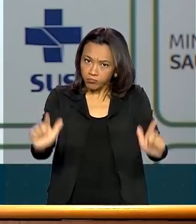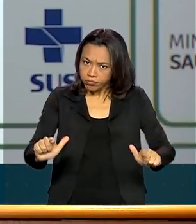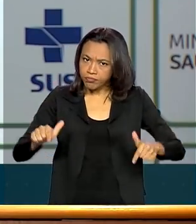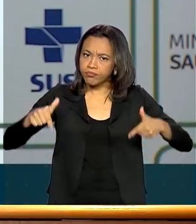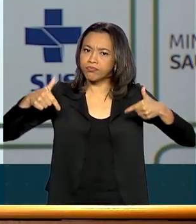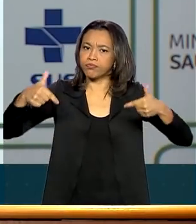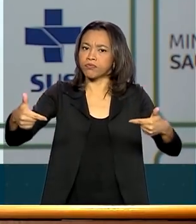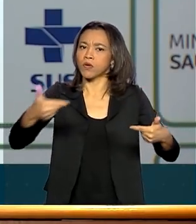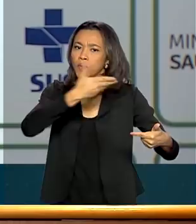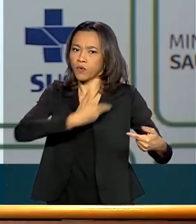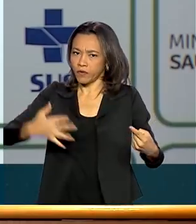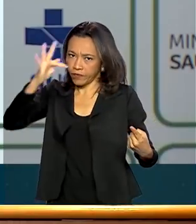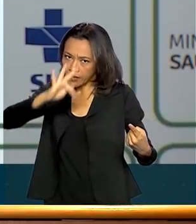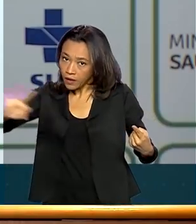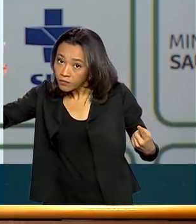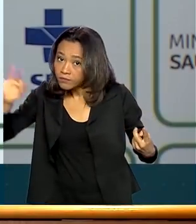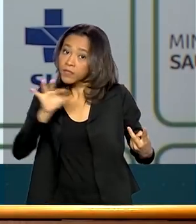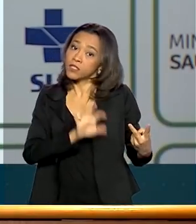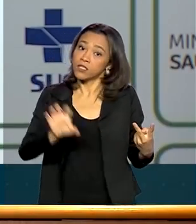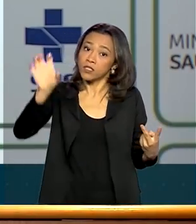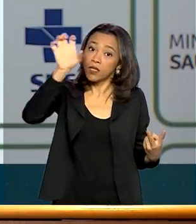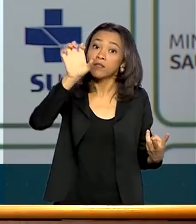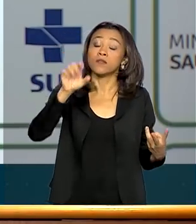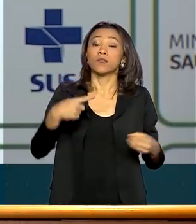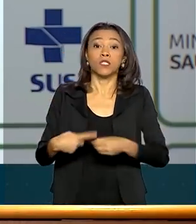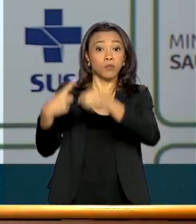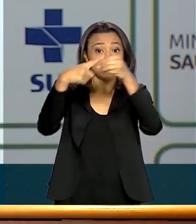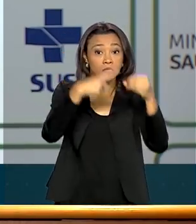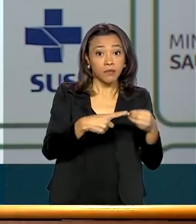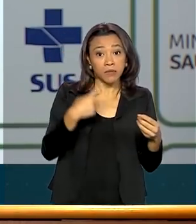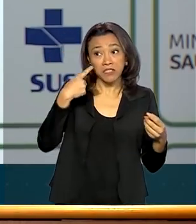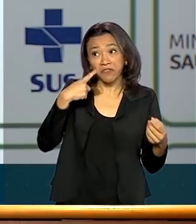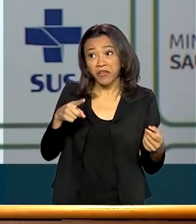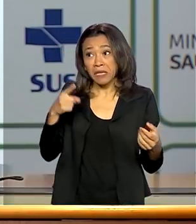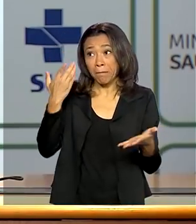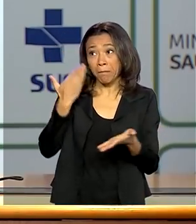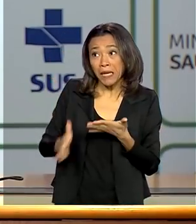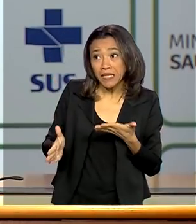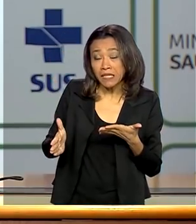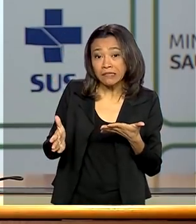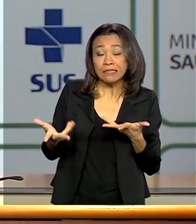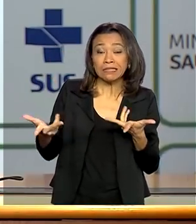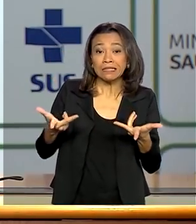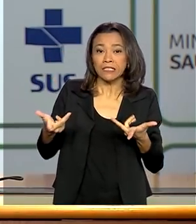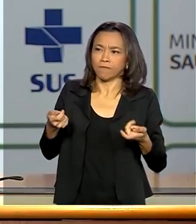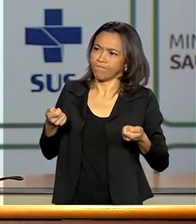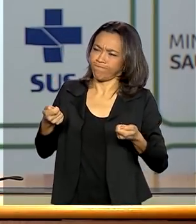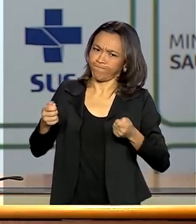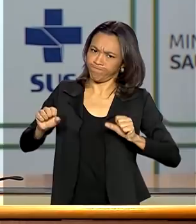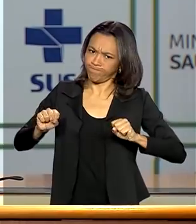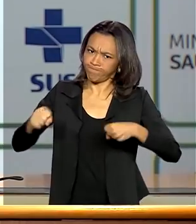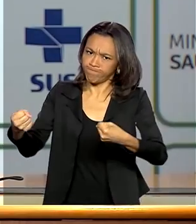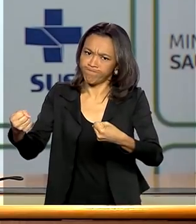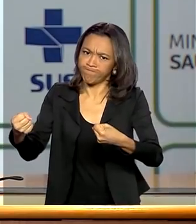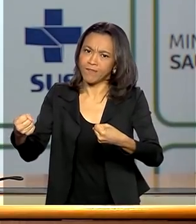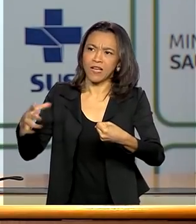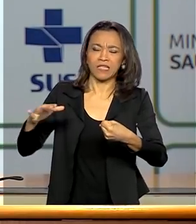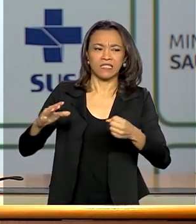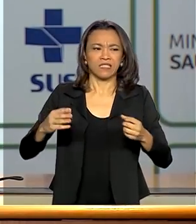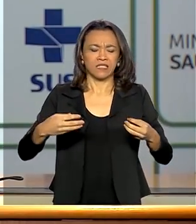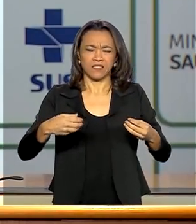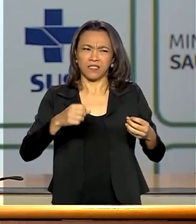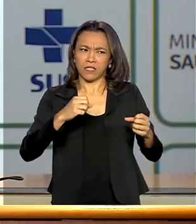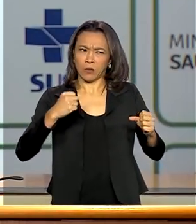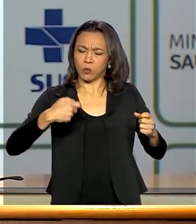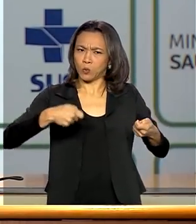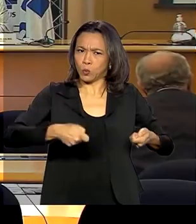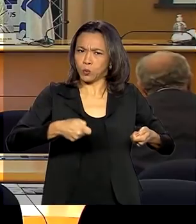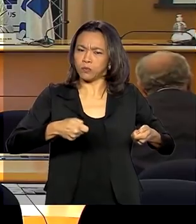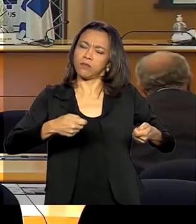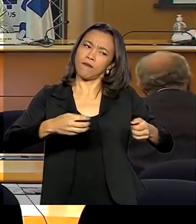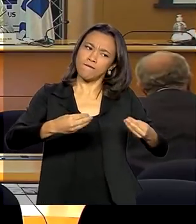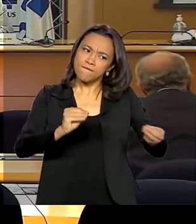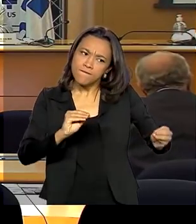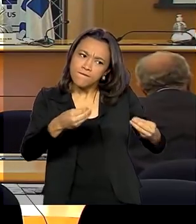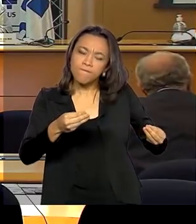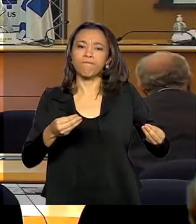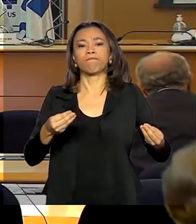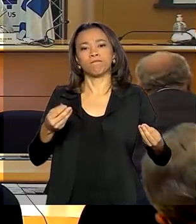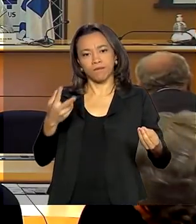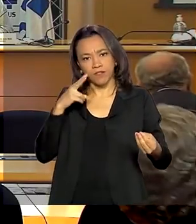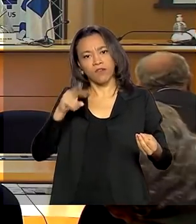ministro